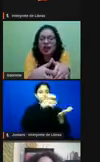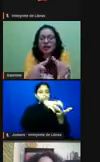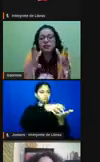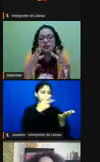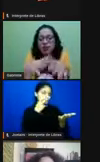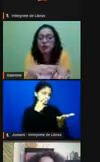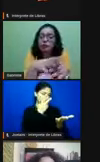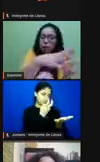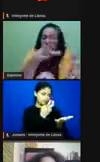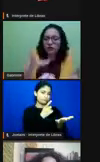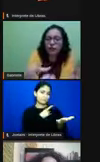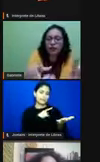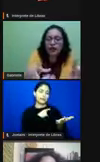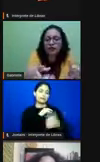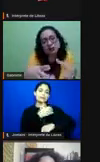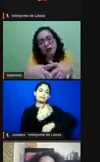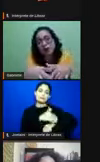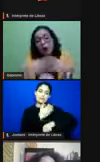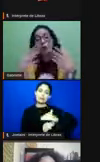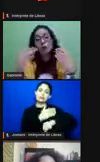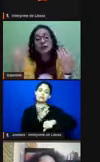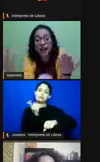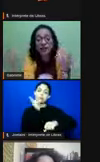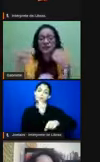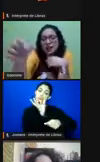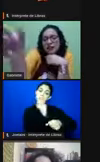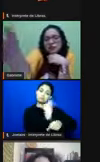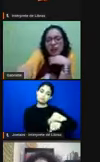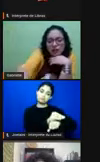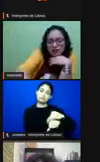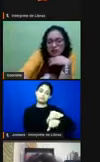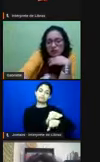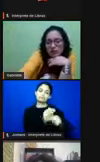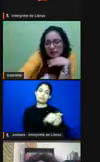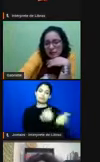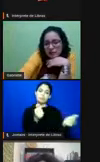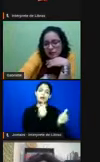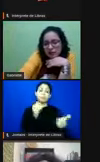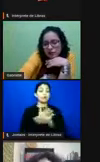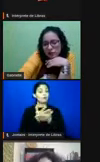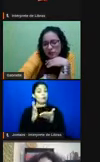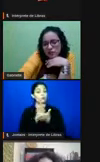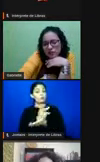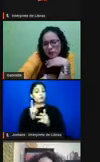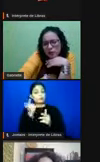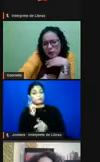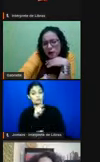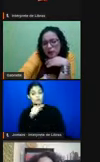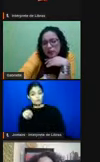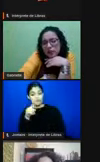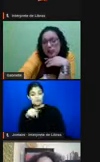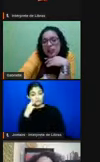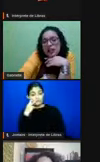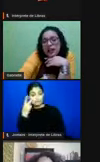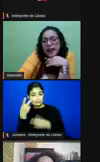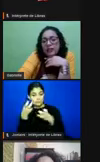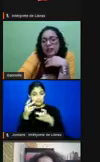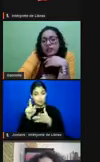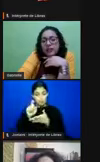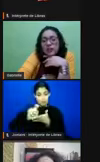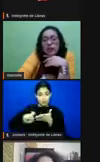endereço delas, e aí foi possível colocar nesse mapa. Algumas delas, e aqui do lado vocês conseguem perceber isso, acho que vocês enxergam o meu mouse,